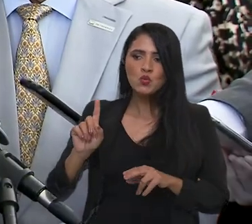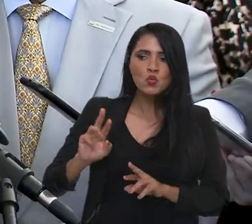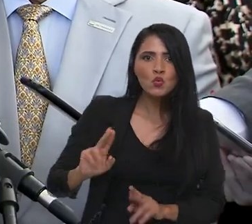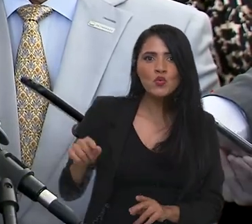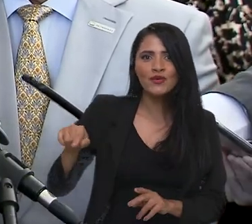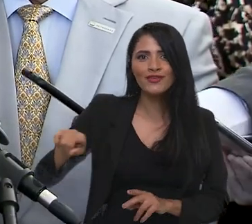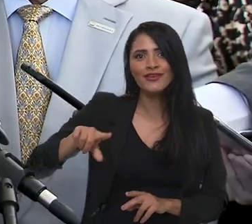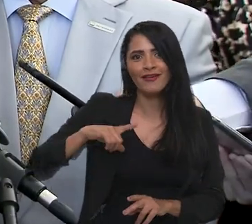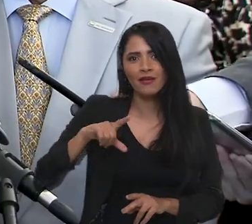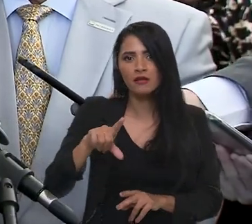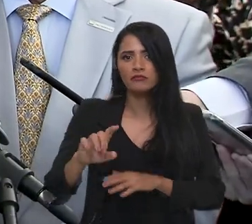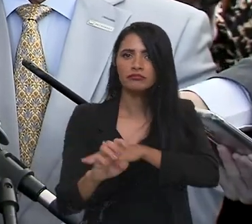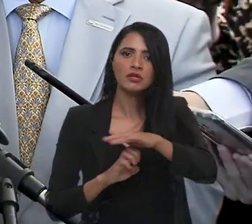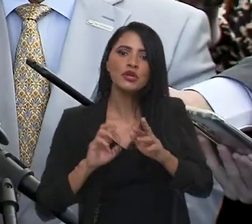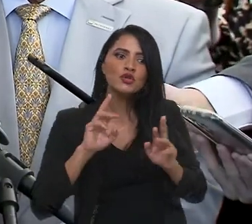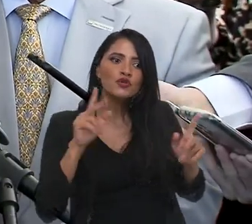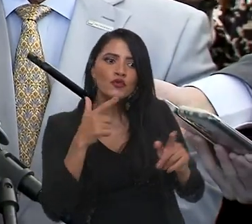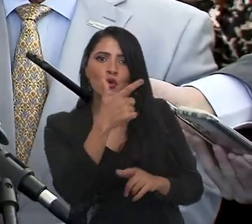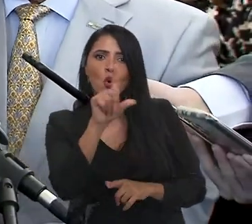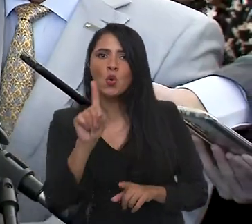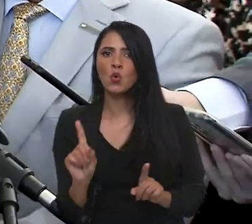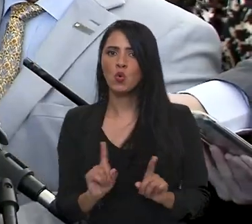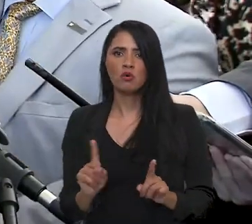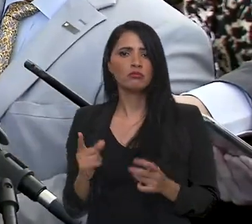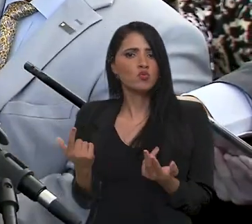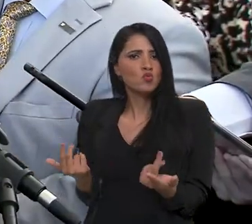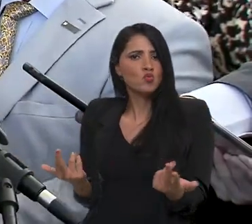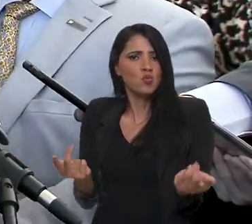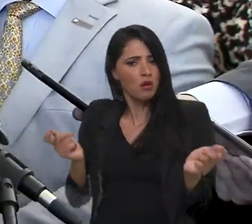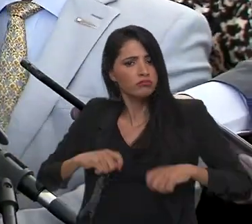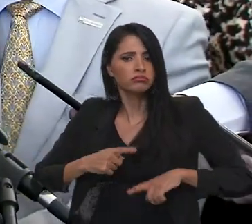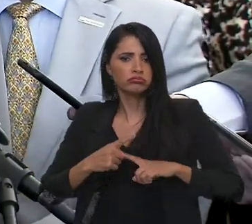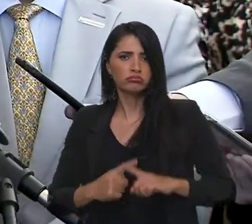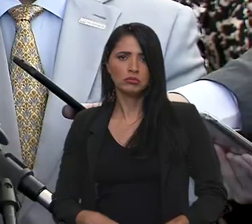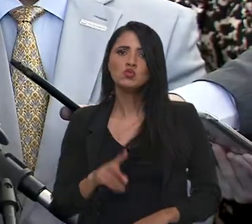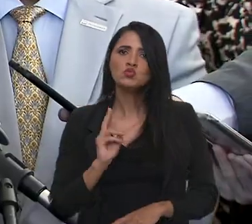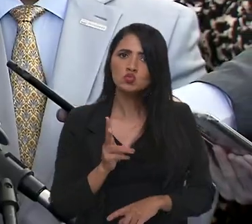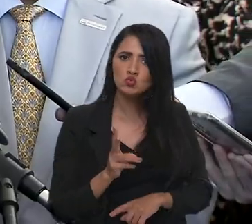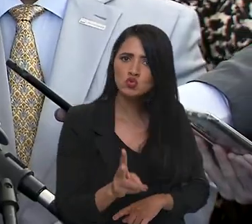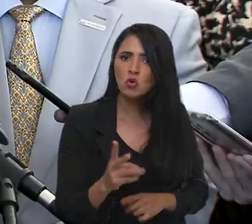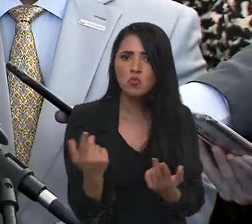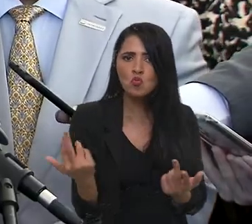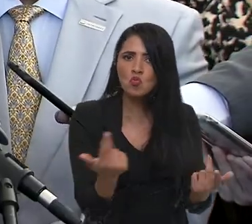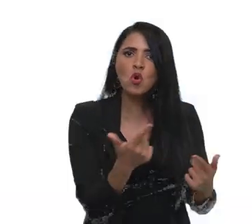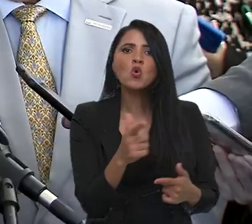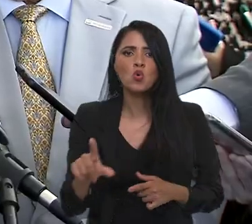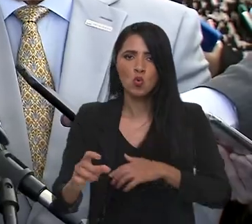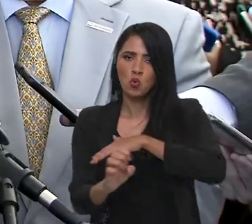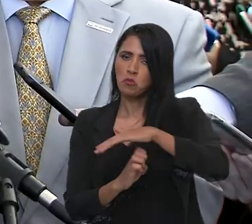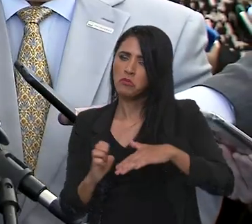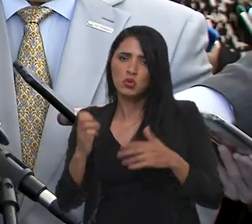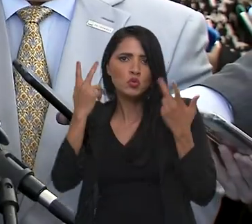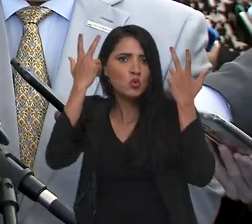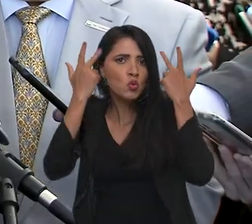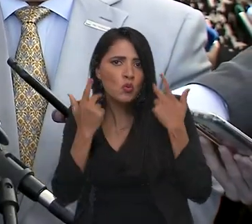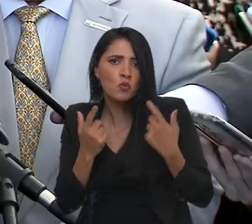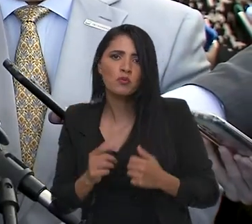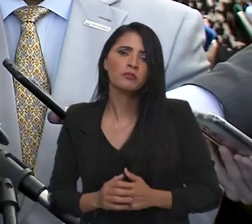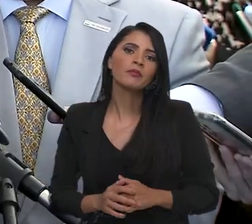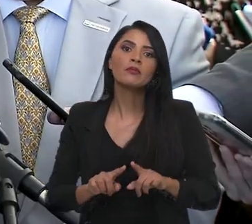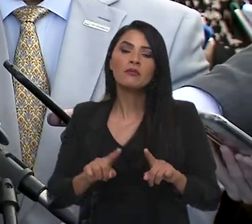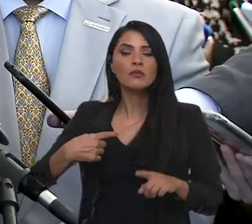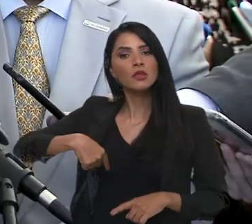uma empresa diferente de qualquer outra. É uma empresa que vai competir no mercado, como as outras empresas,